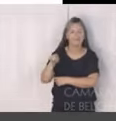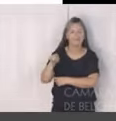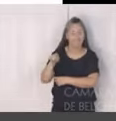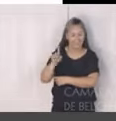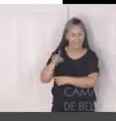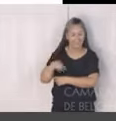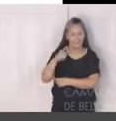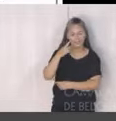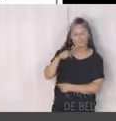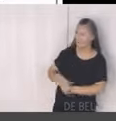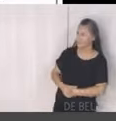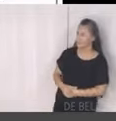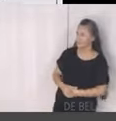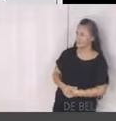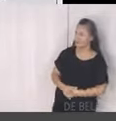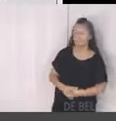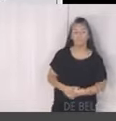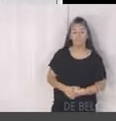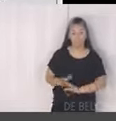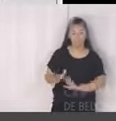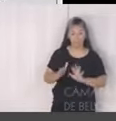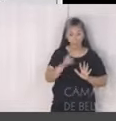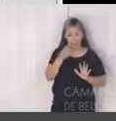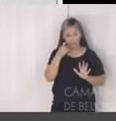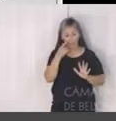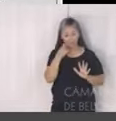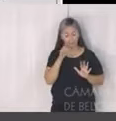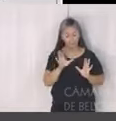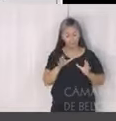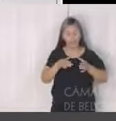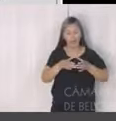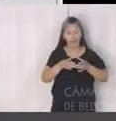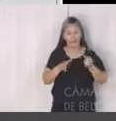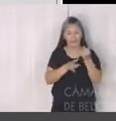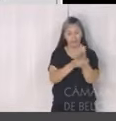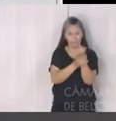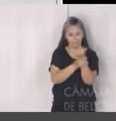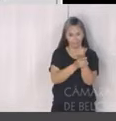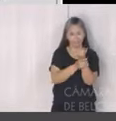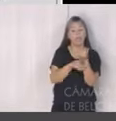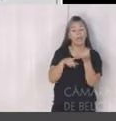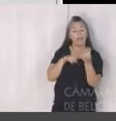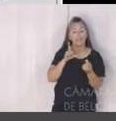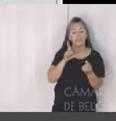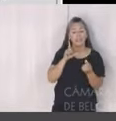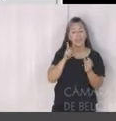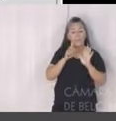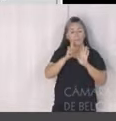para a área de segurança, os projetos são policiamento em áreas prioritárias e em unidades de atendimento à população,